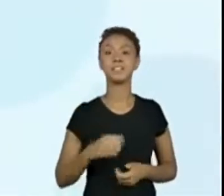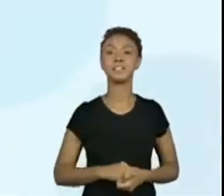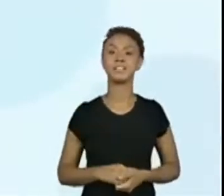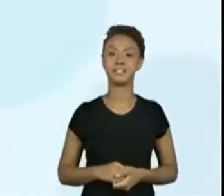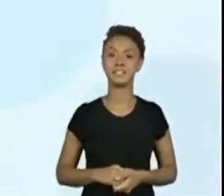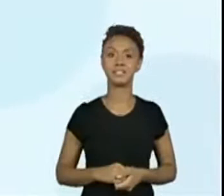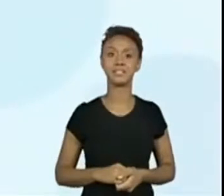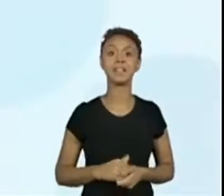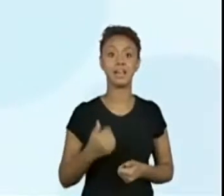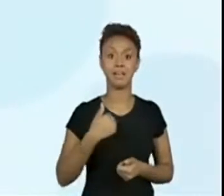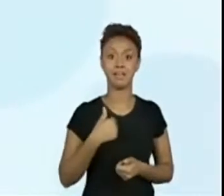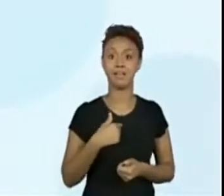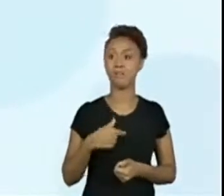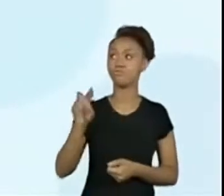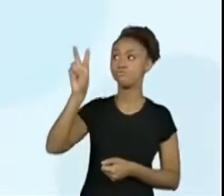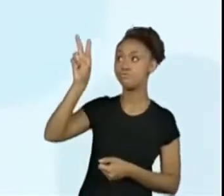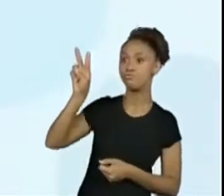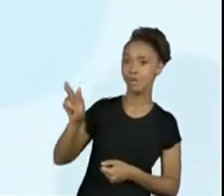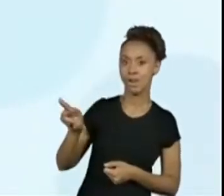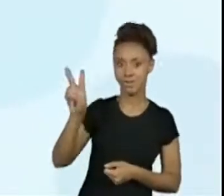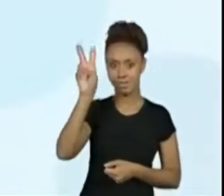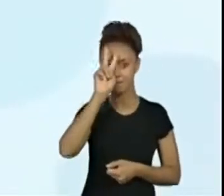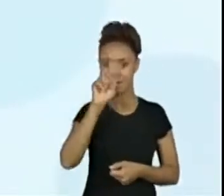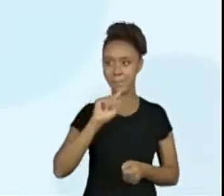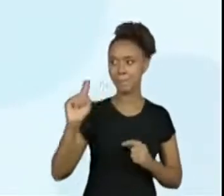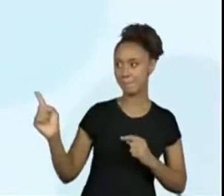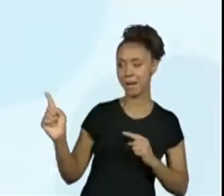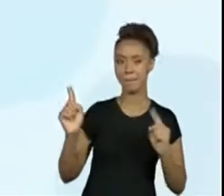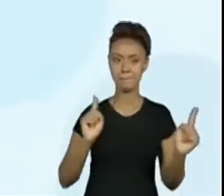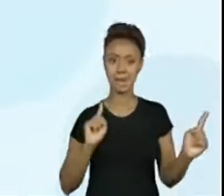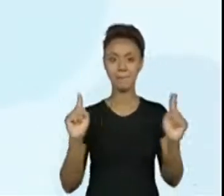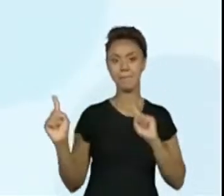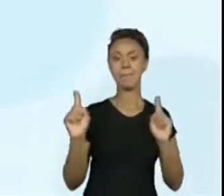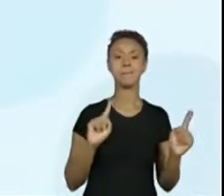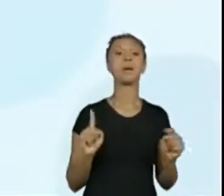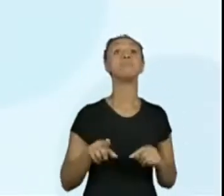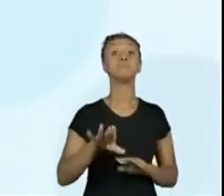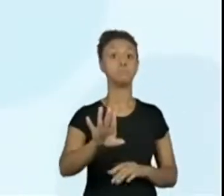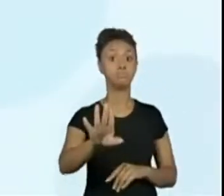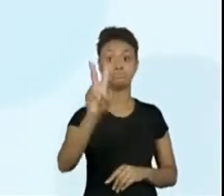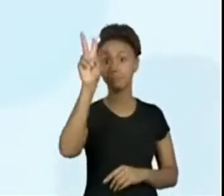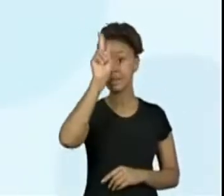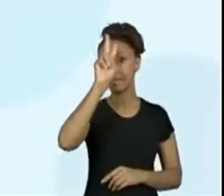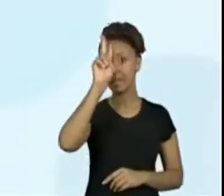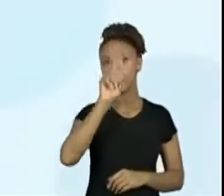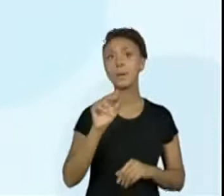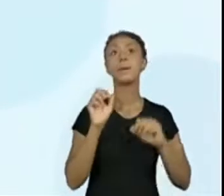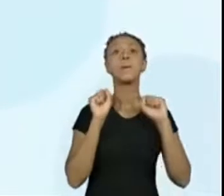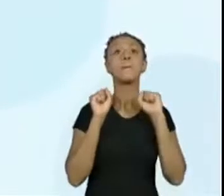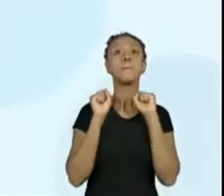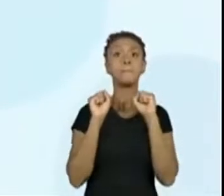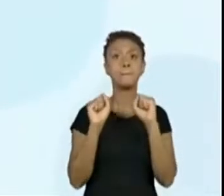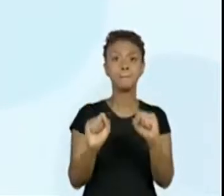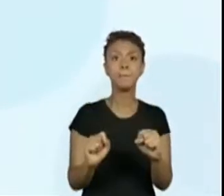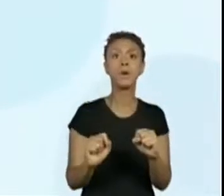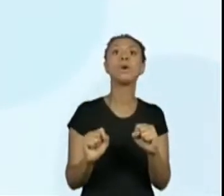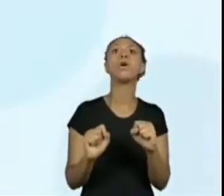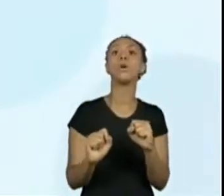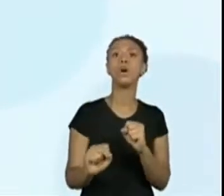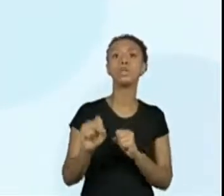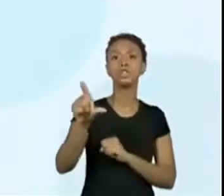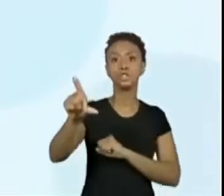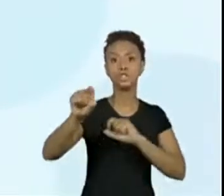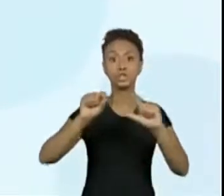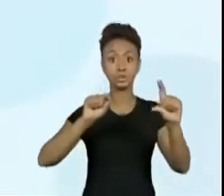Eu vou começar lendo, a gente vai fazer de novo aquele bate-bola. E aí, lembrando que eles podem se apoiar aí no número para escolher a quadrinha, professora?